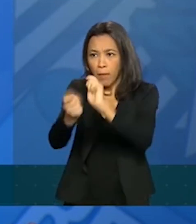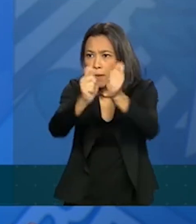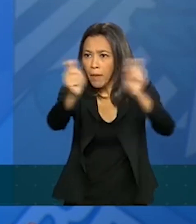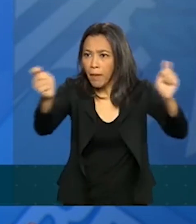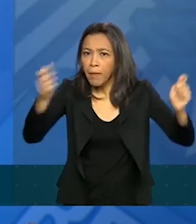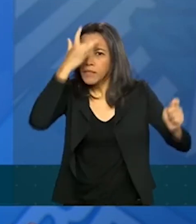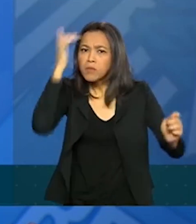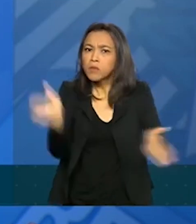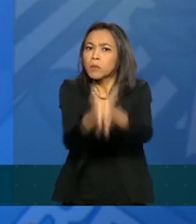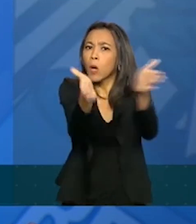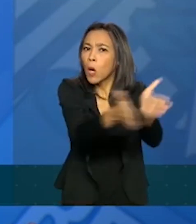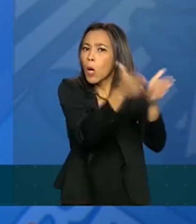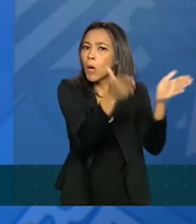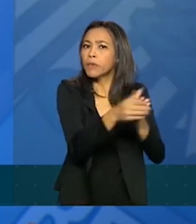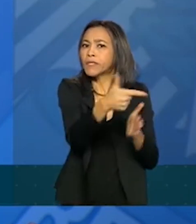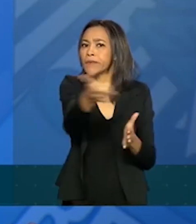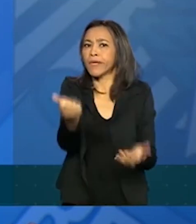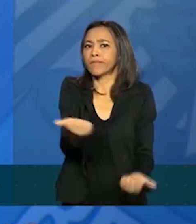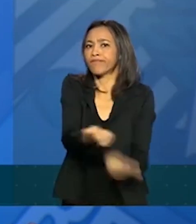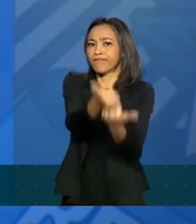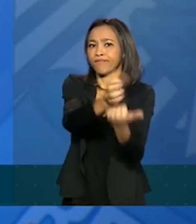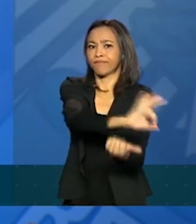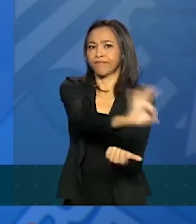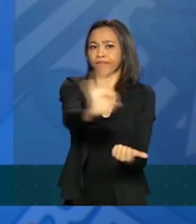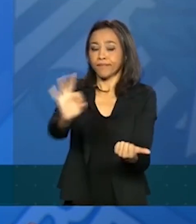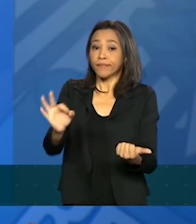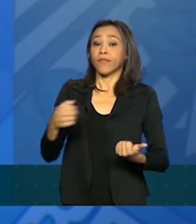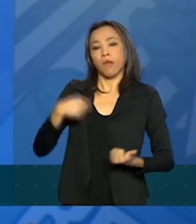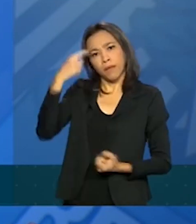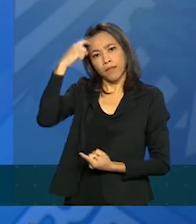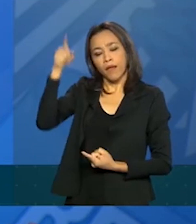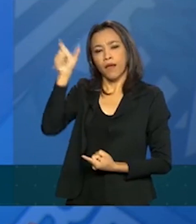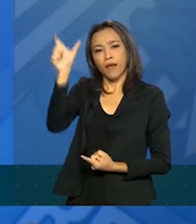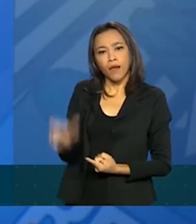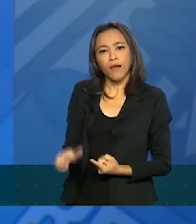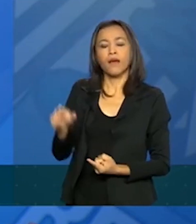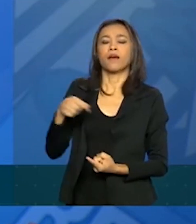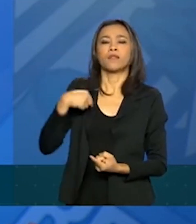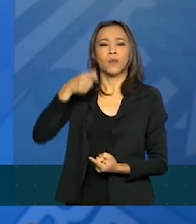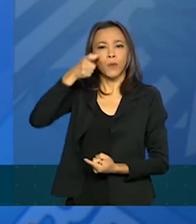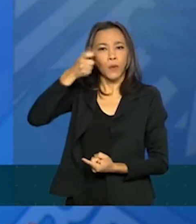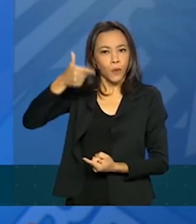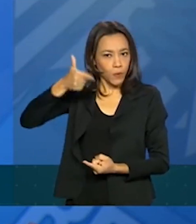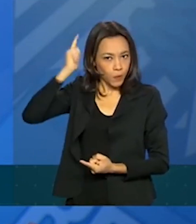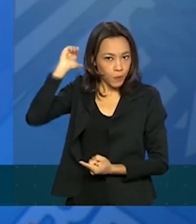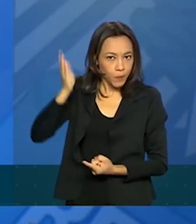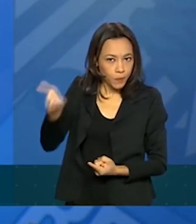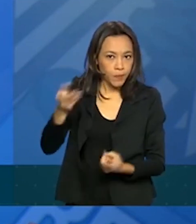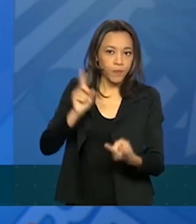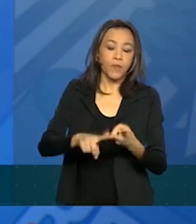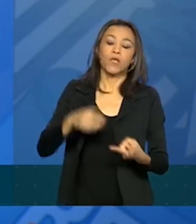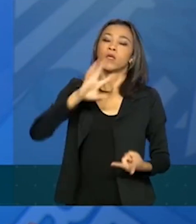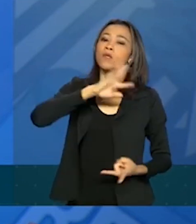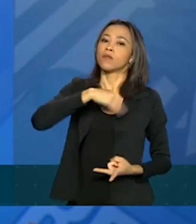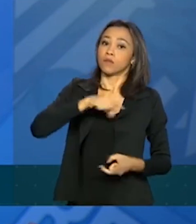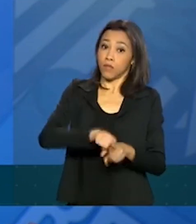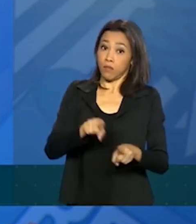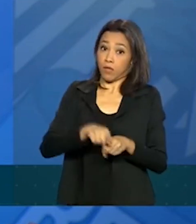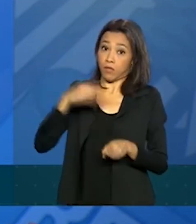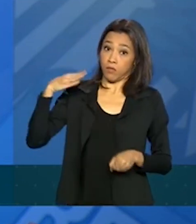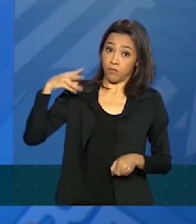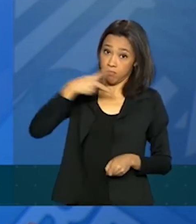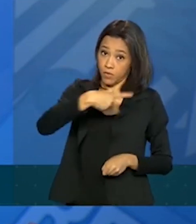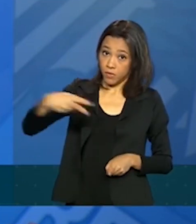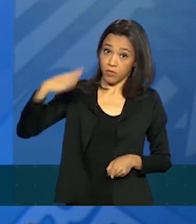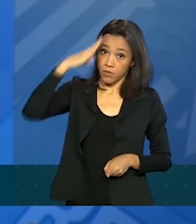assistida, uma ideia do ministro Paulo Guedes e do presidente Jair Bolsonaro, que a Caixa conseguiu implementar em